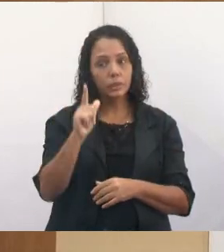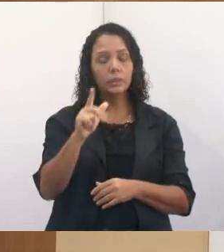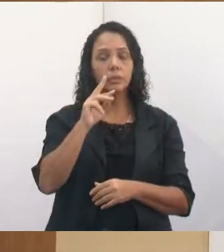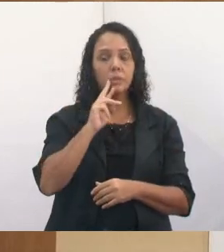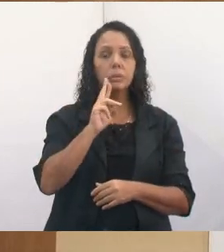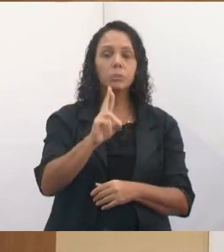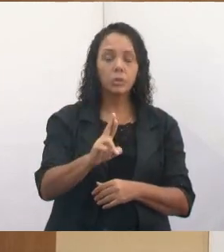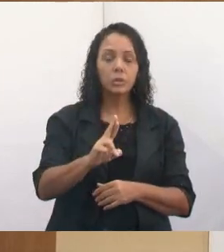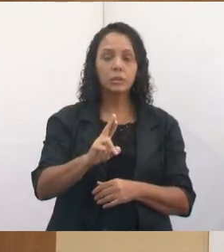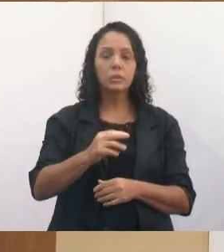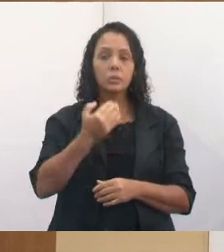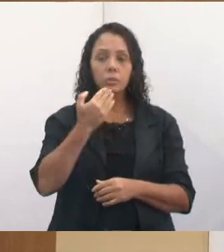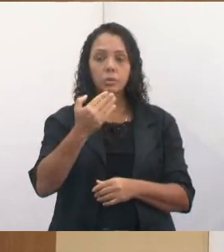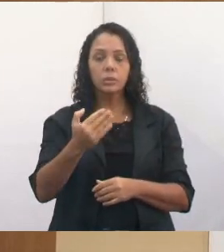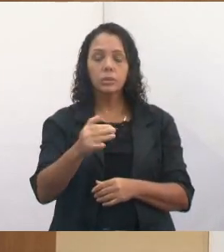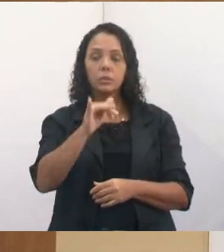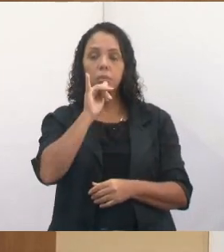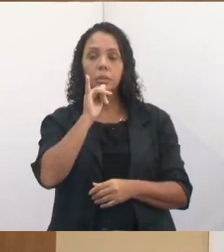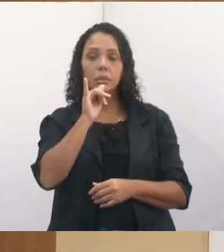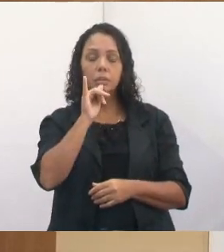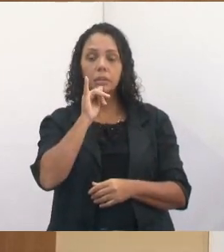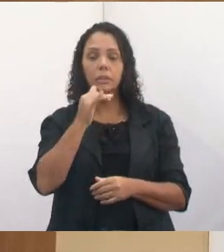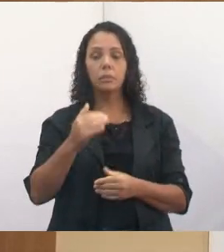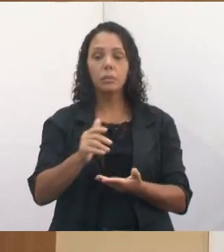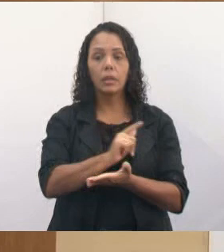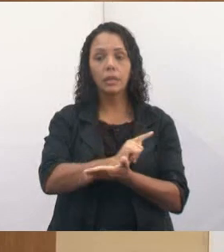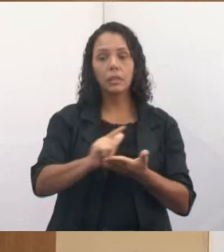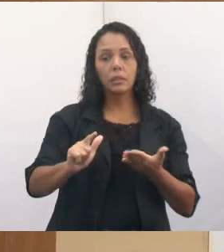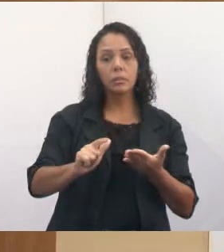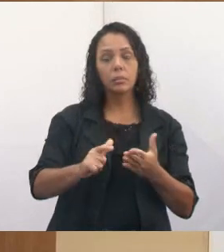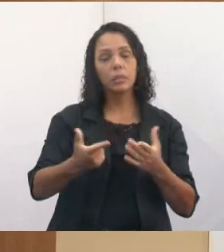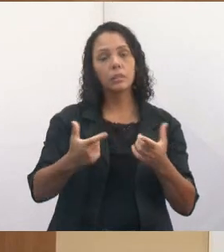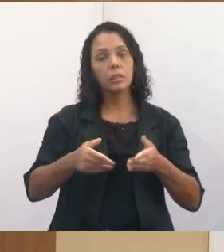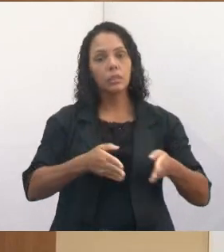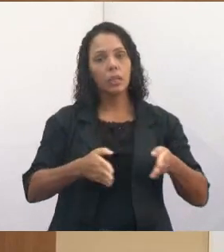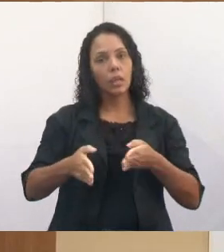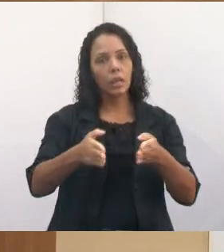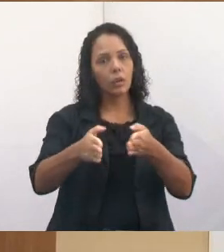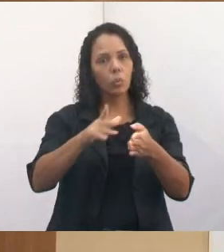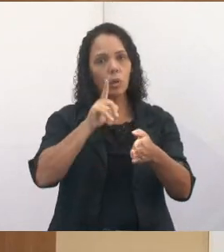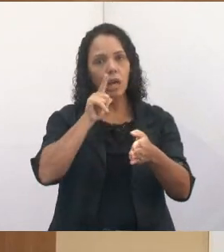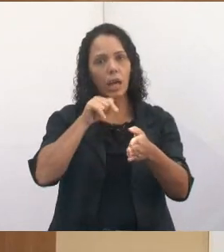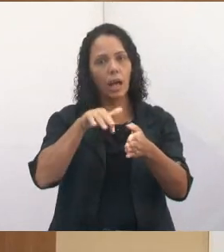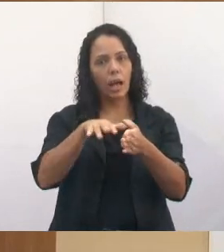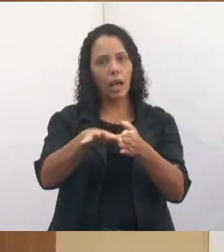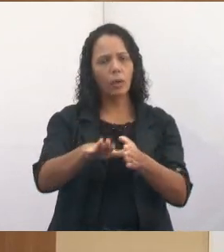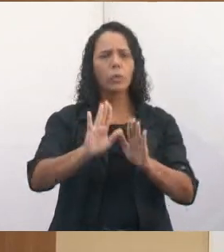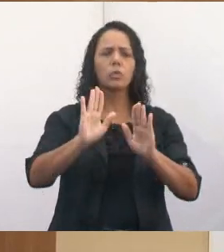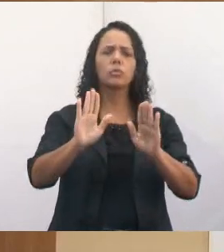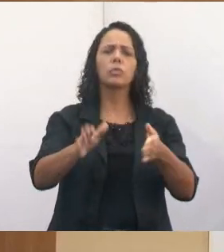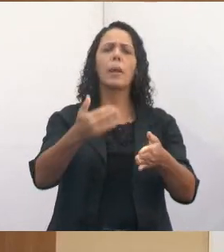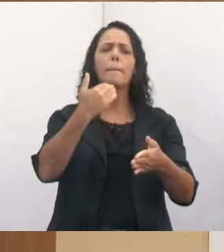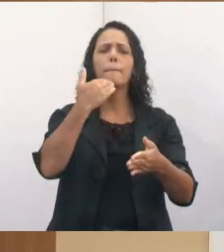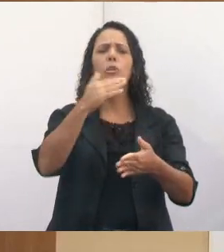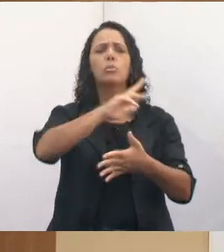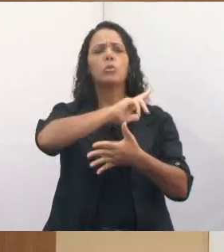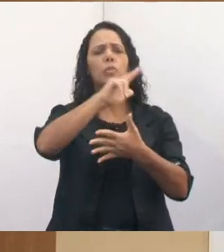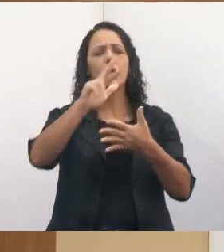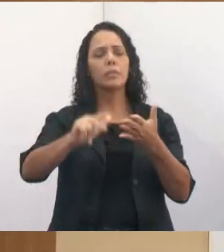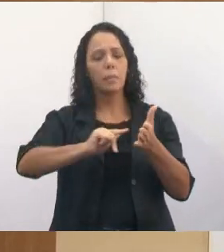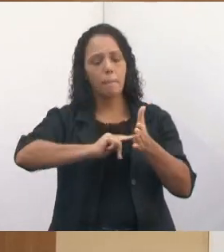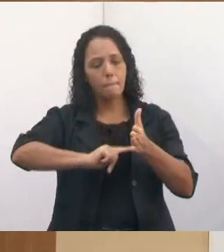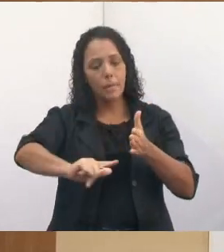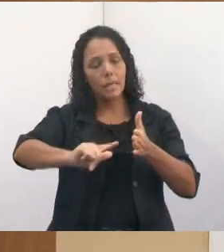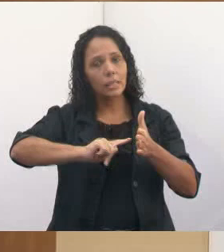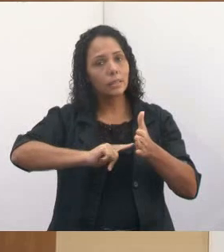pedidos sejam atendidos. Por exemplo, a limpeza do córrego. Já pedimos, né, Simone, várias vezes a limpeza daquele